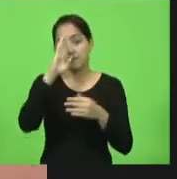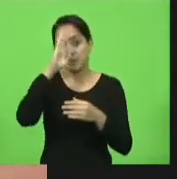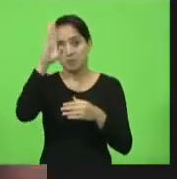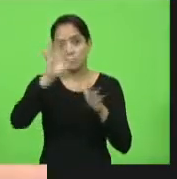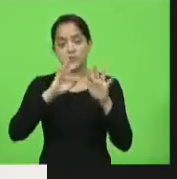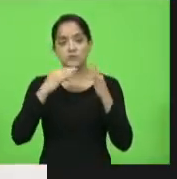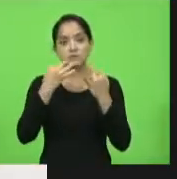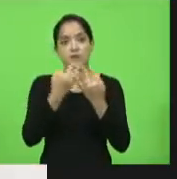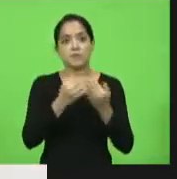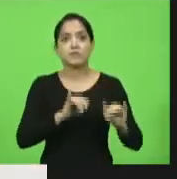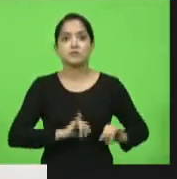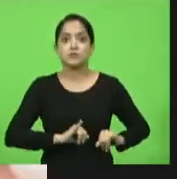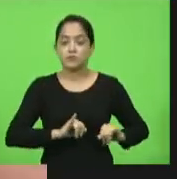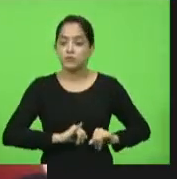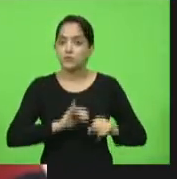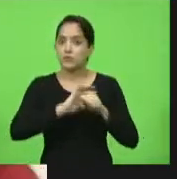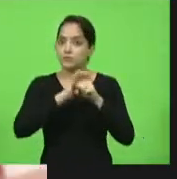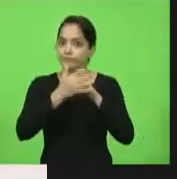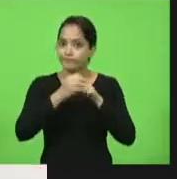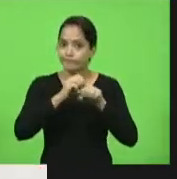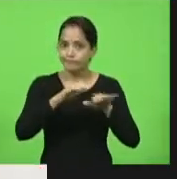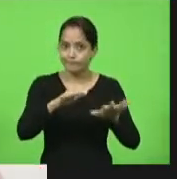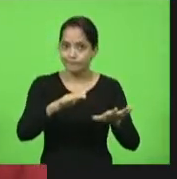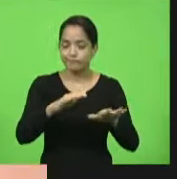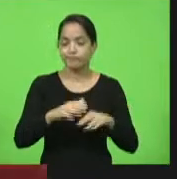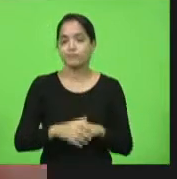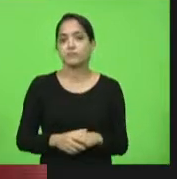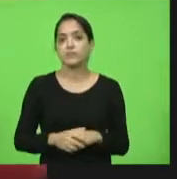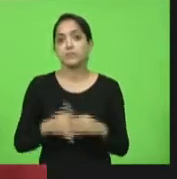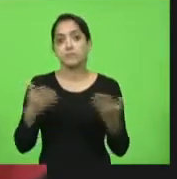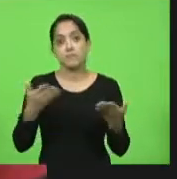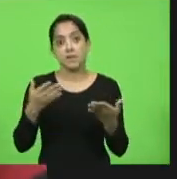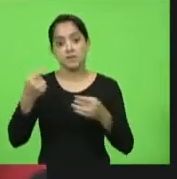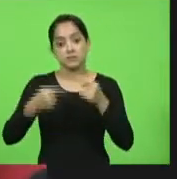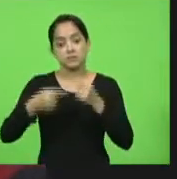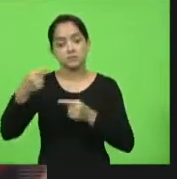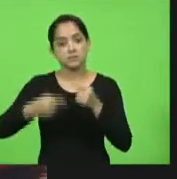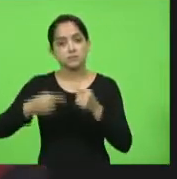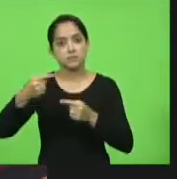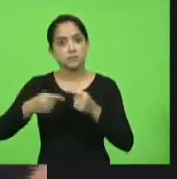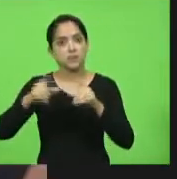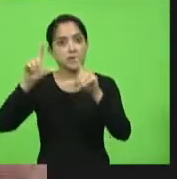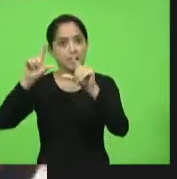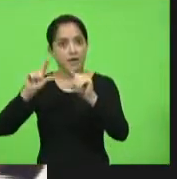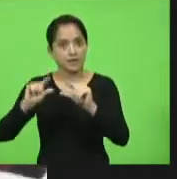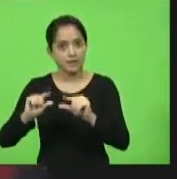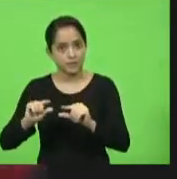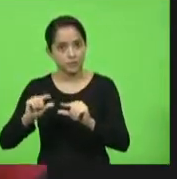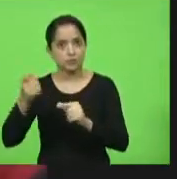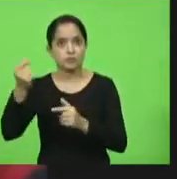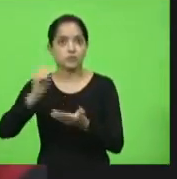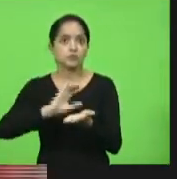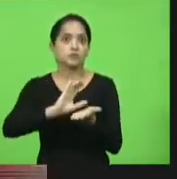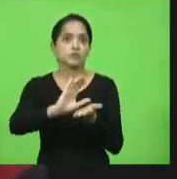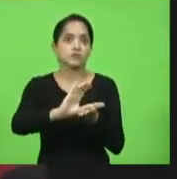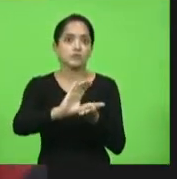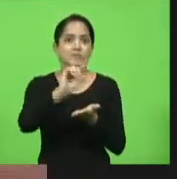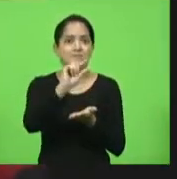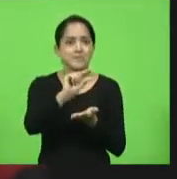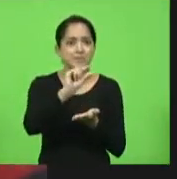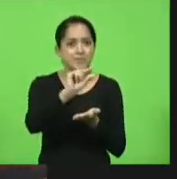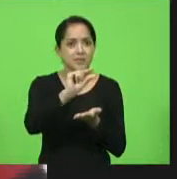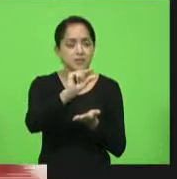No entanto, estamos discutindo a redução dos investimentos mínimos